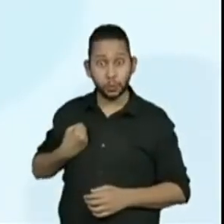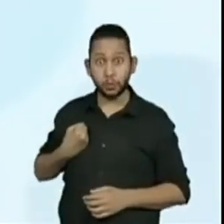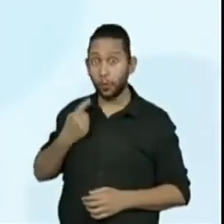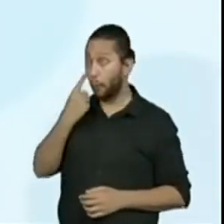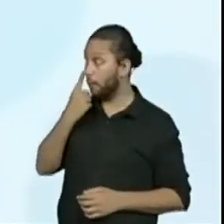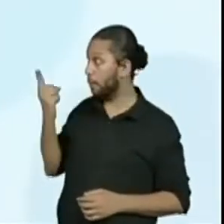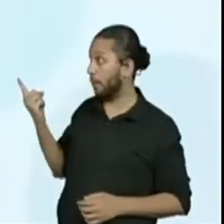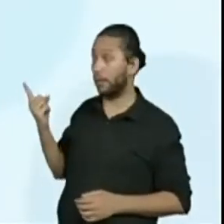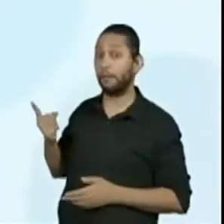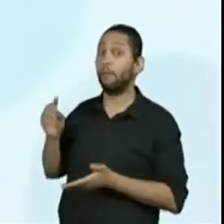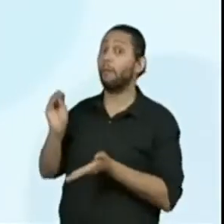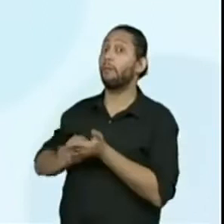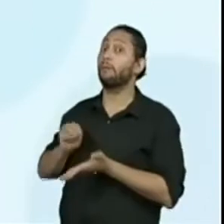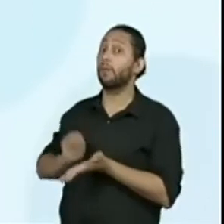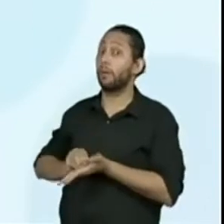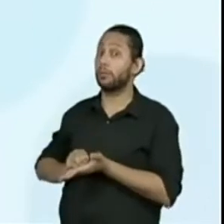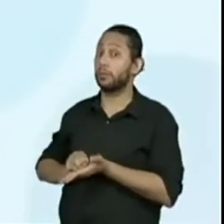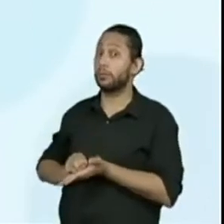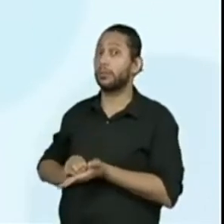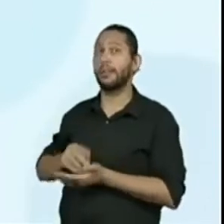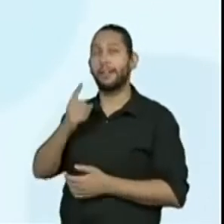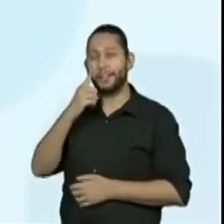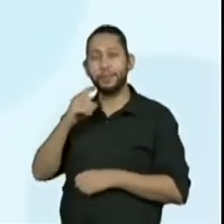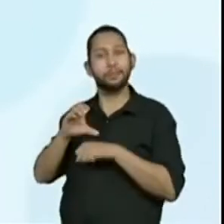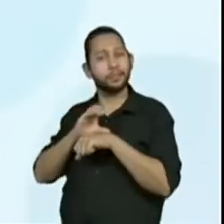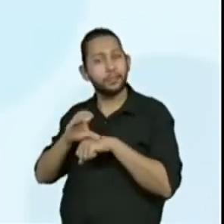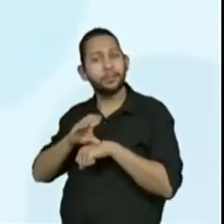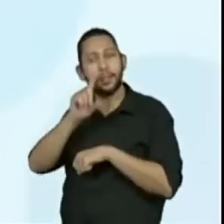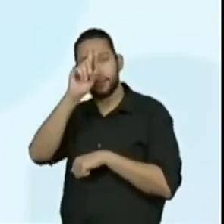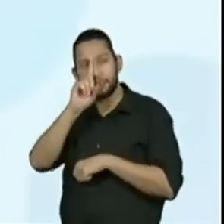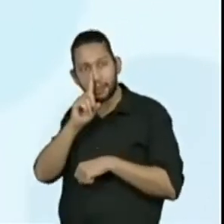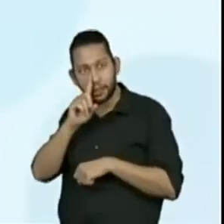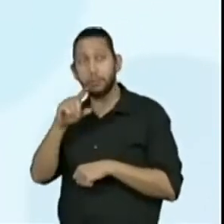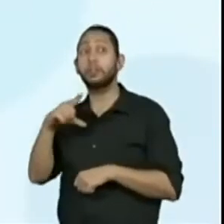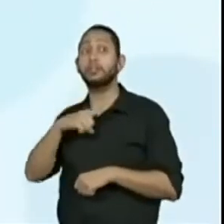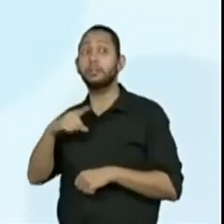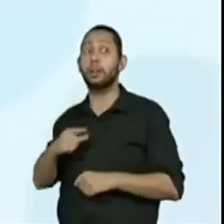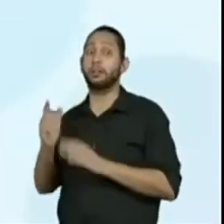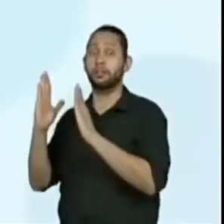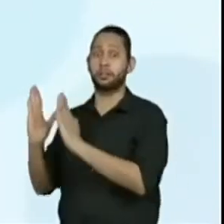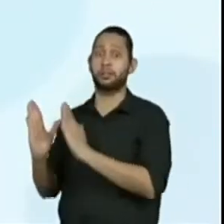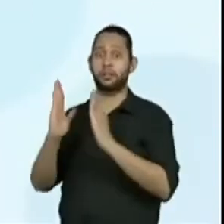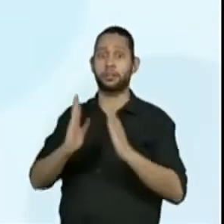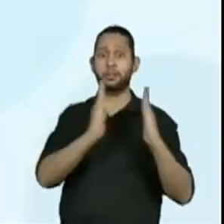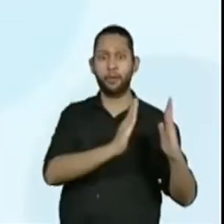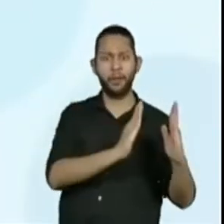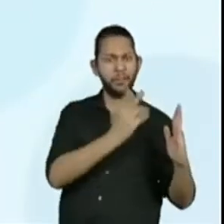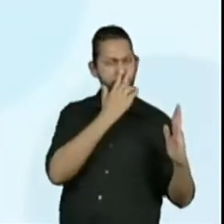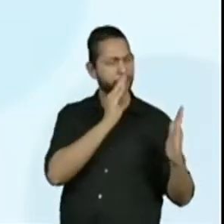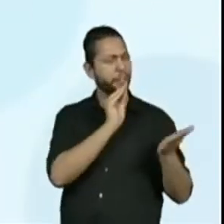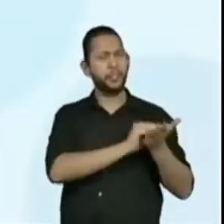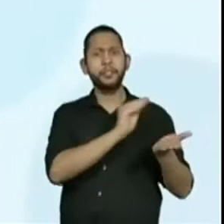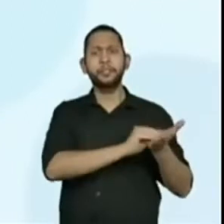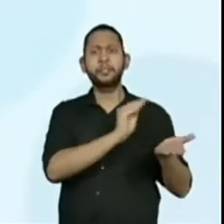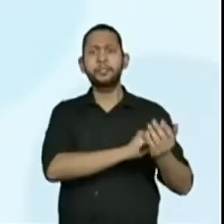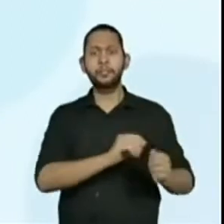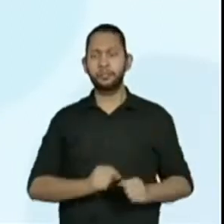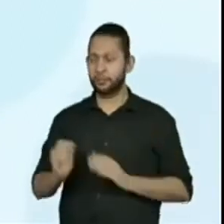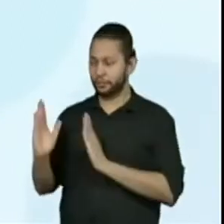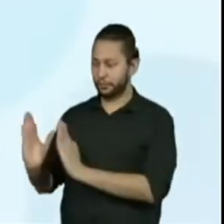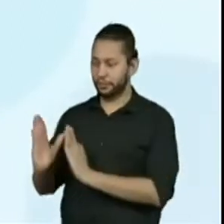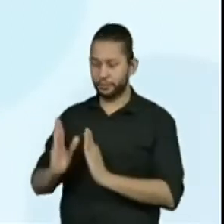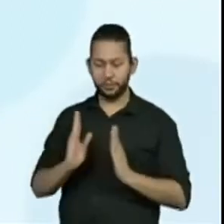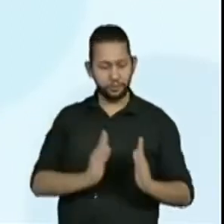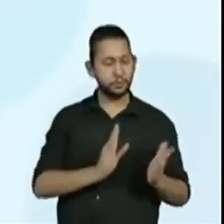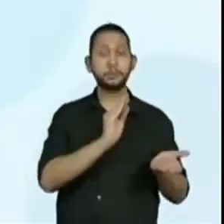faltando em sequências numéricas, tá? Vamos completar números que estão faltando em sequências